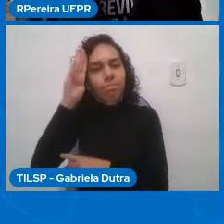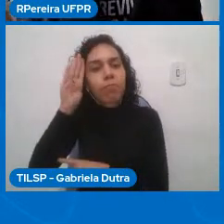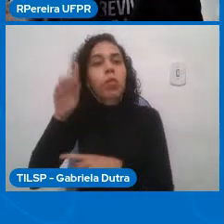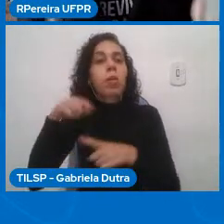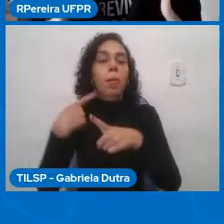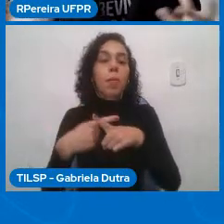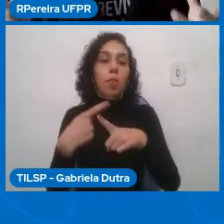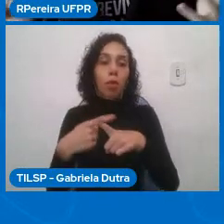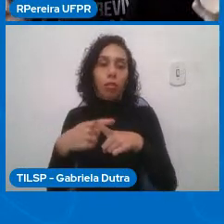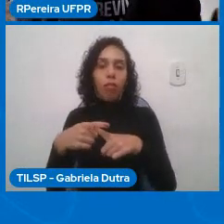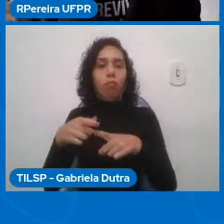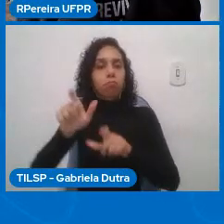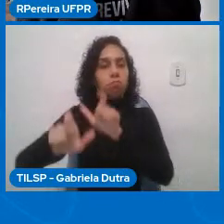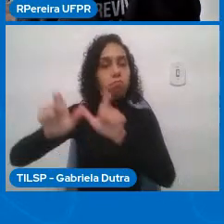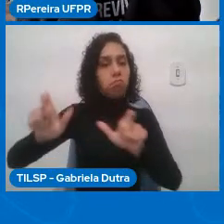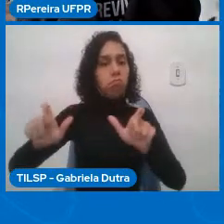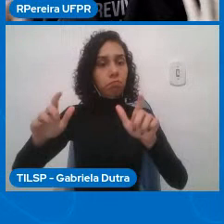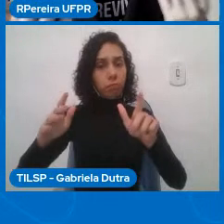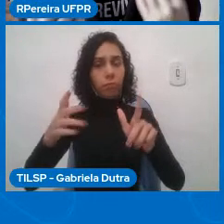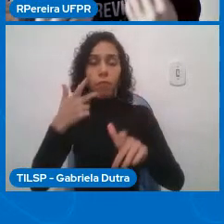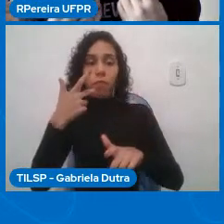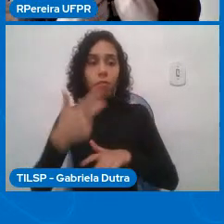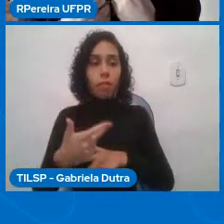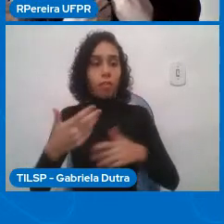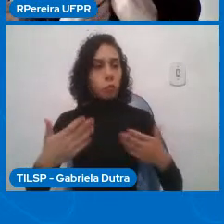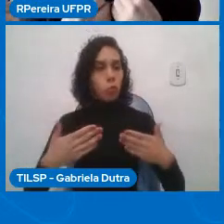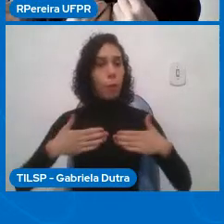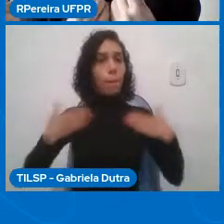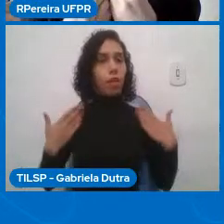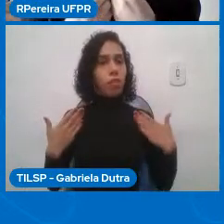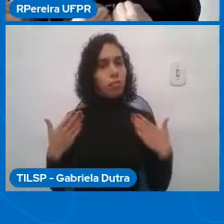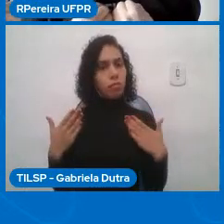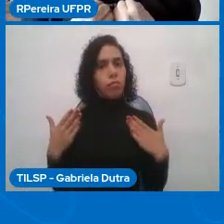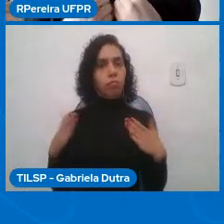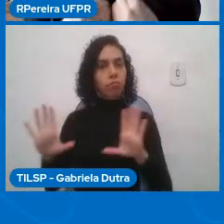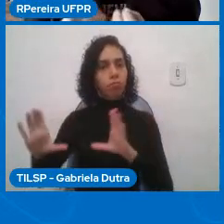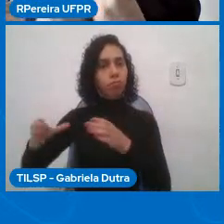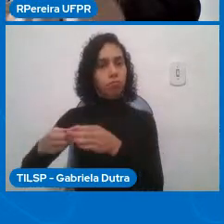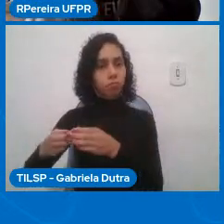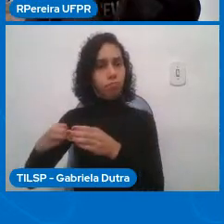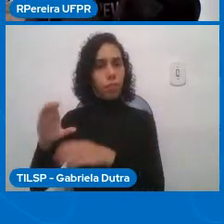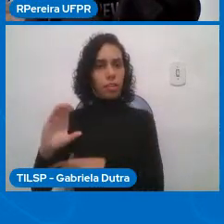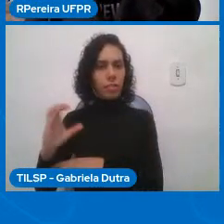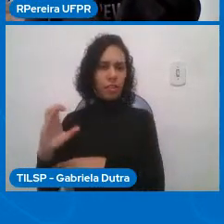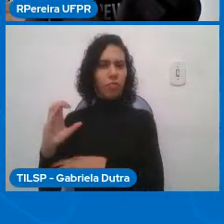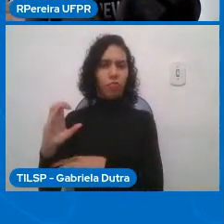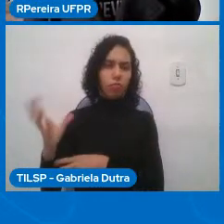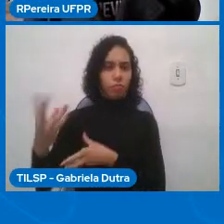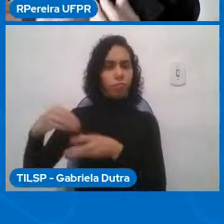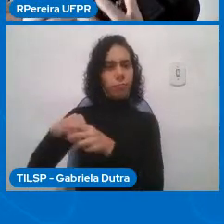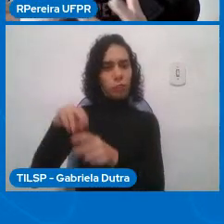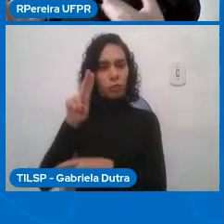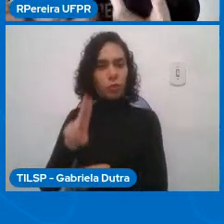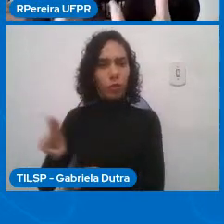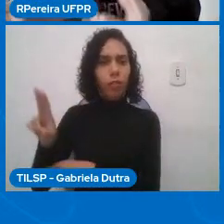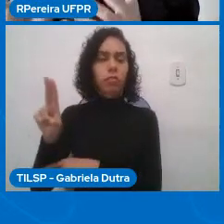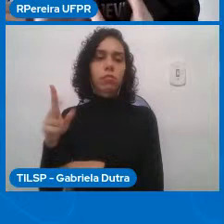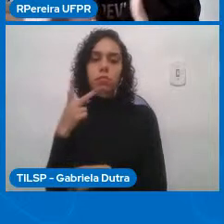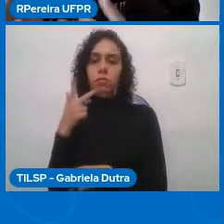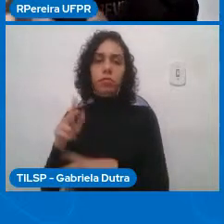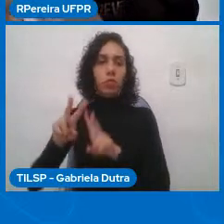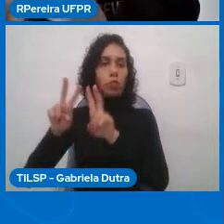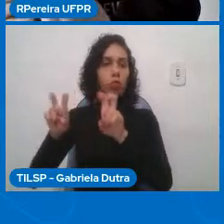surpresos com a comunidade científica questionarem os motivos deles ao fazer essa pesquisa, que eles só